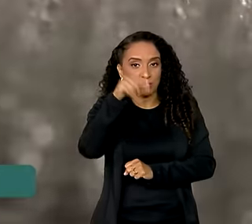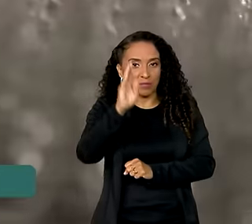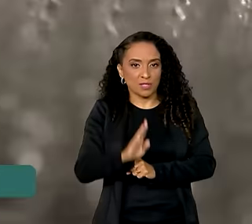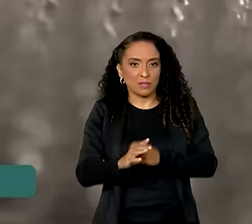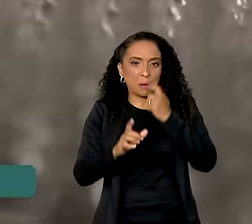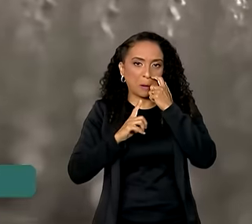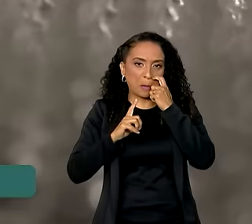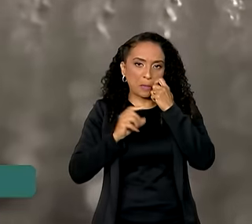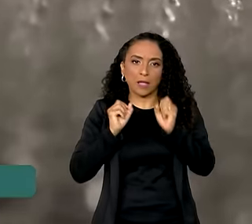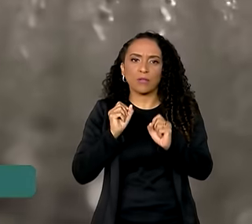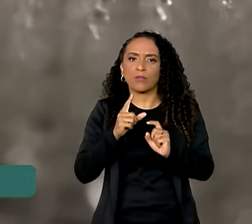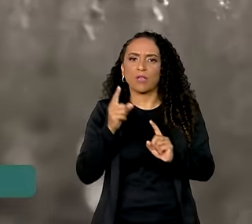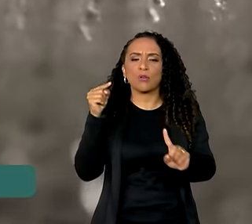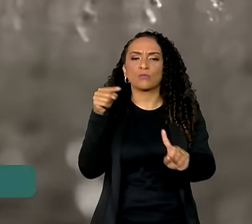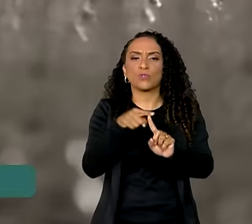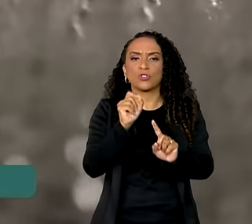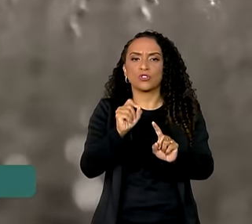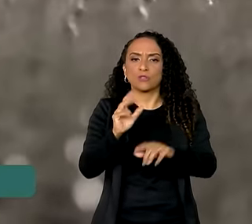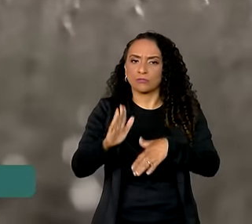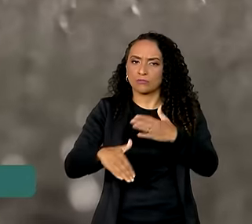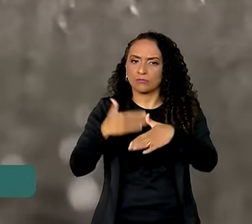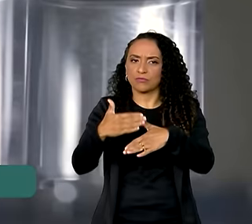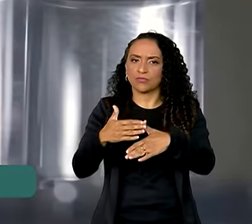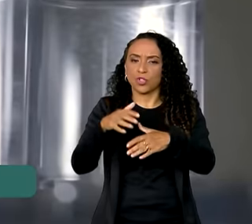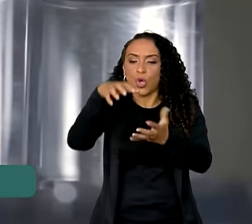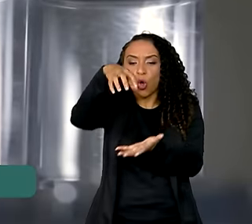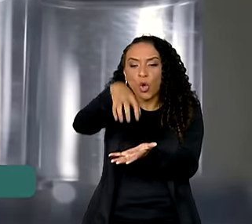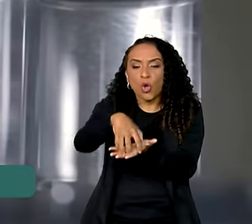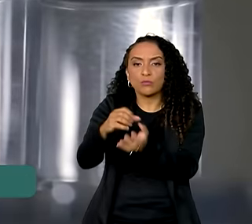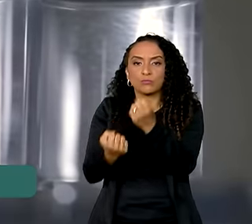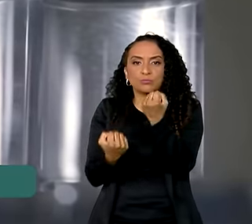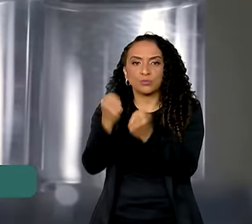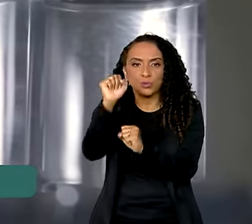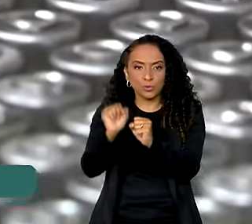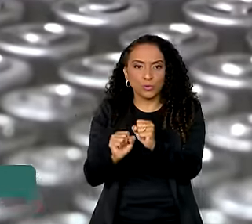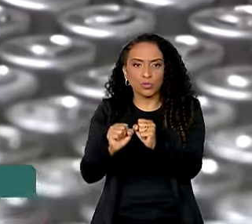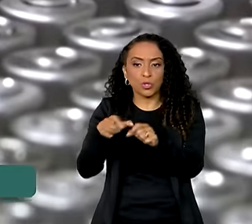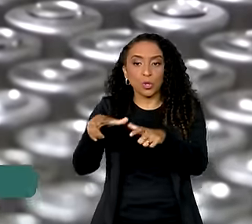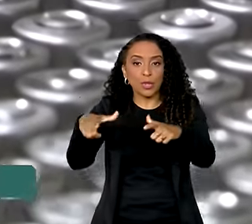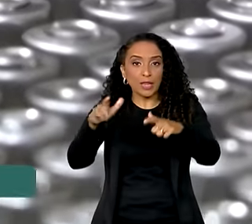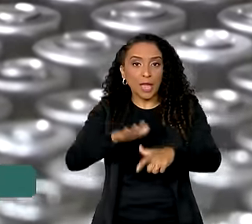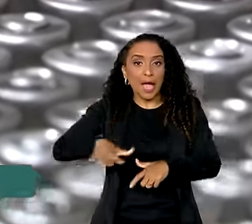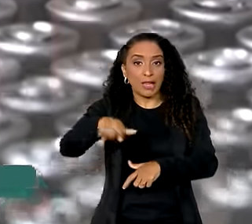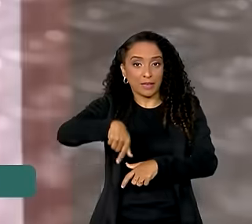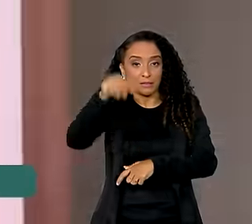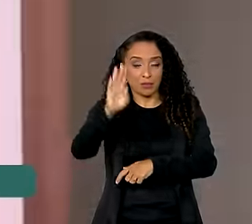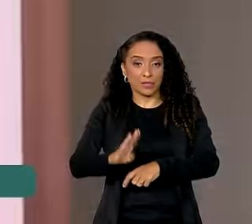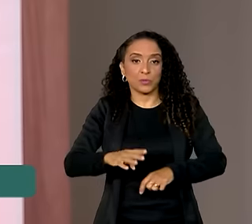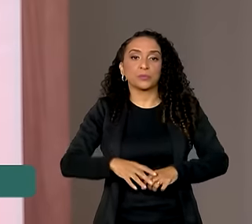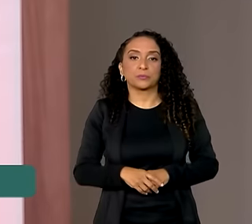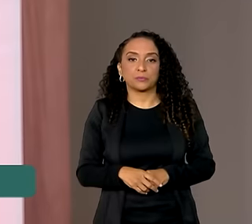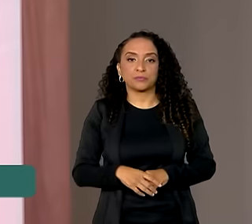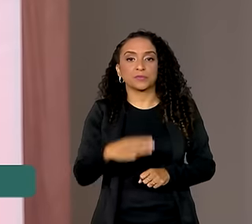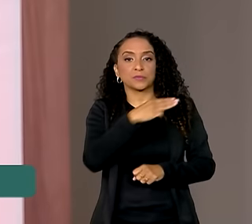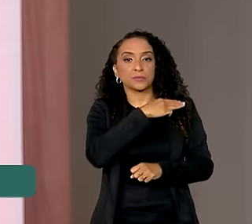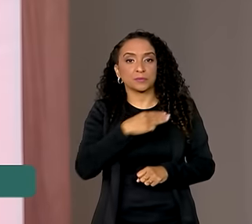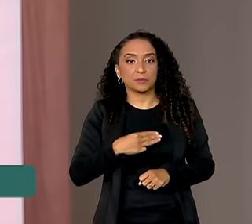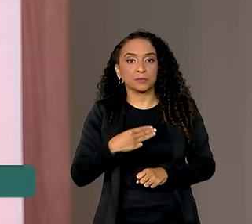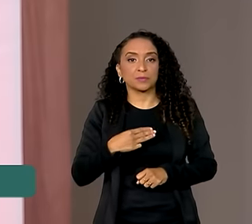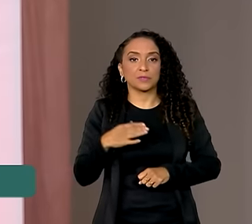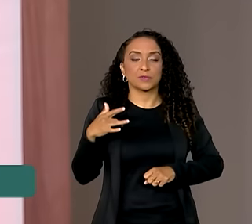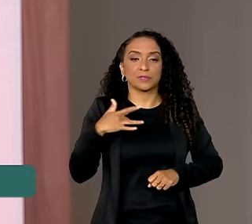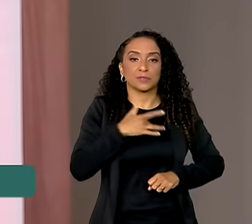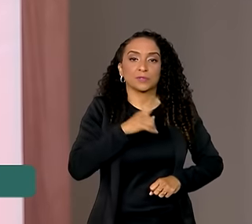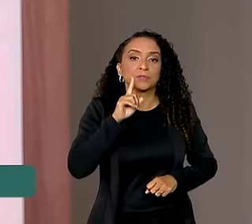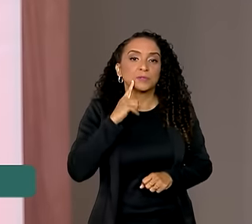país, que tem como uma das metas desenvolver um polo industrial do setor aqui no Brasil. A ministra da